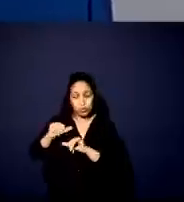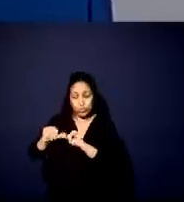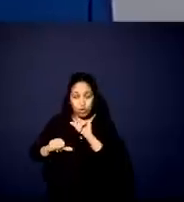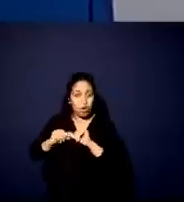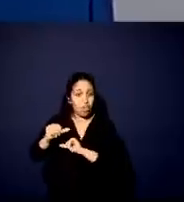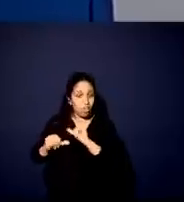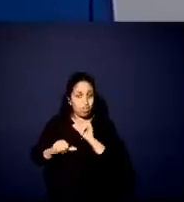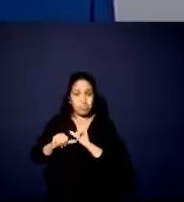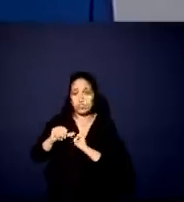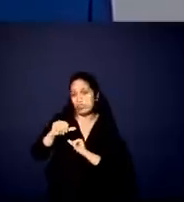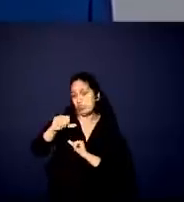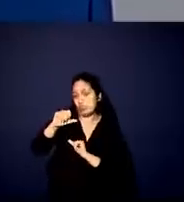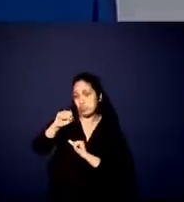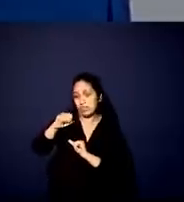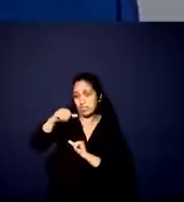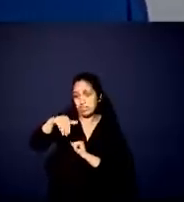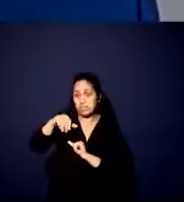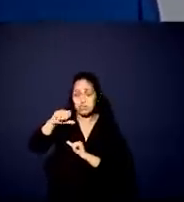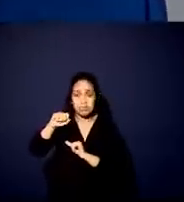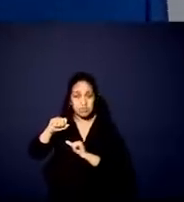CMS por investimentos,